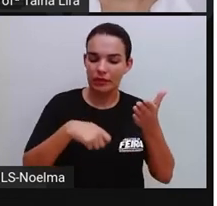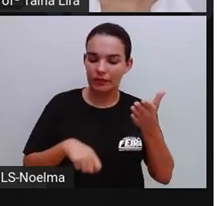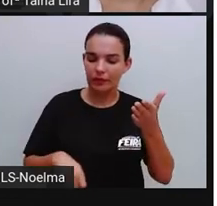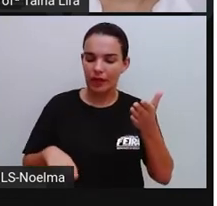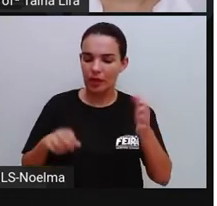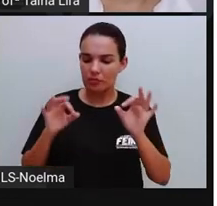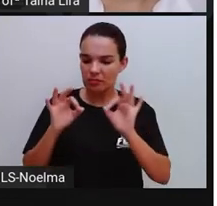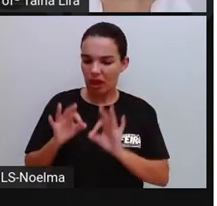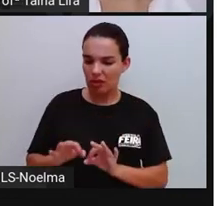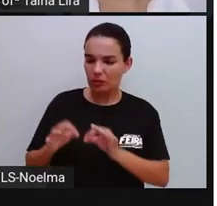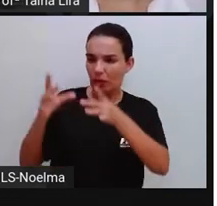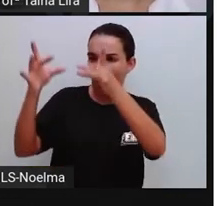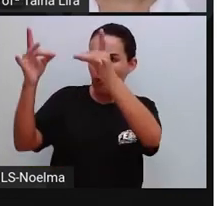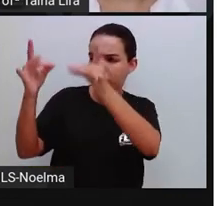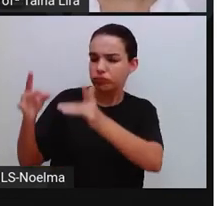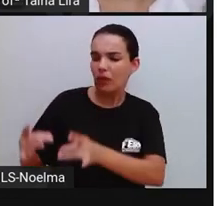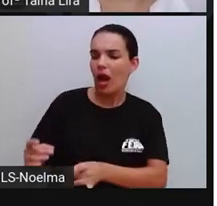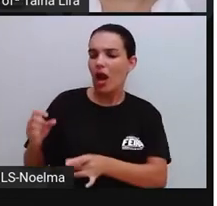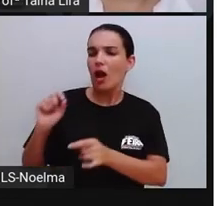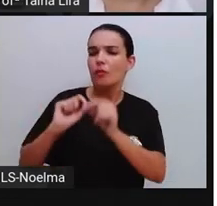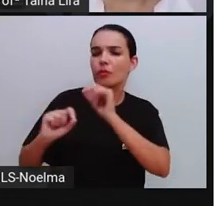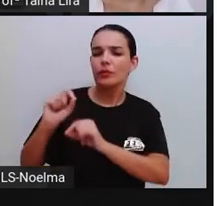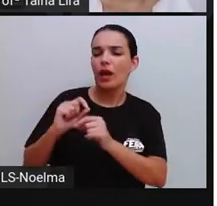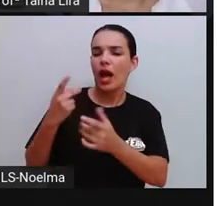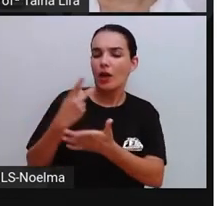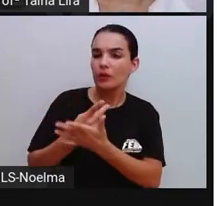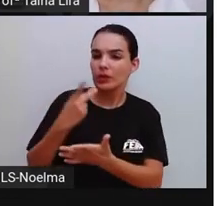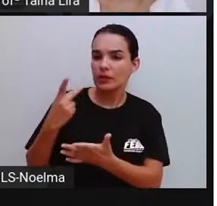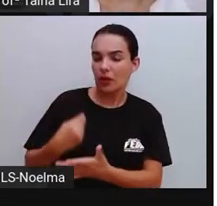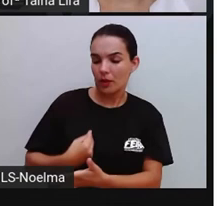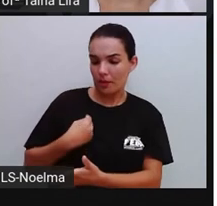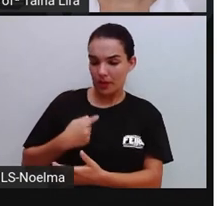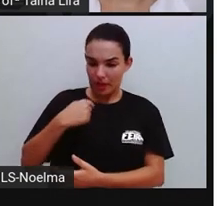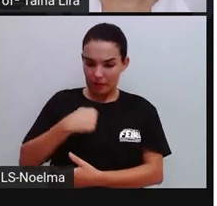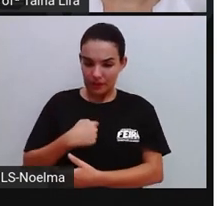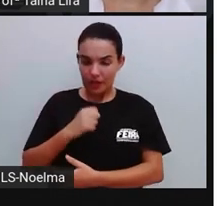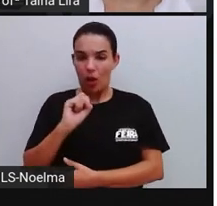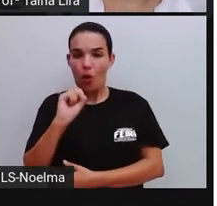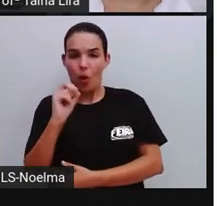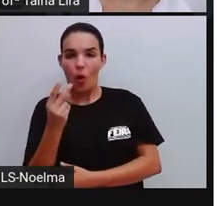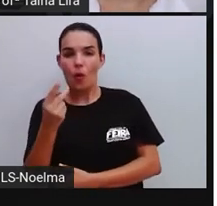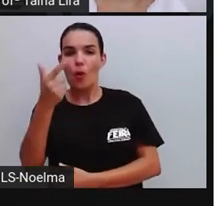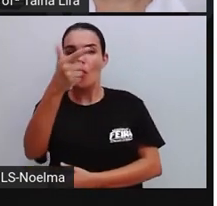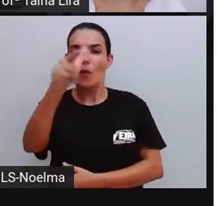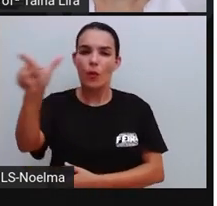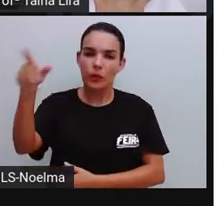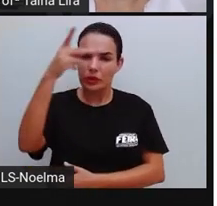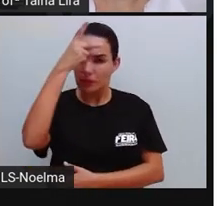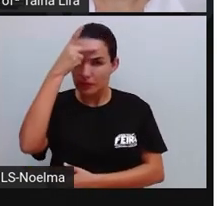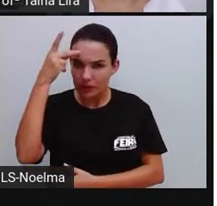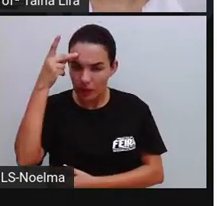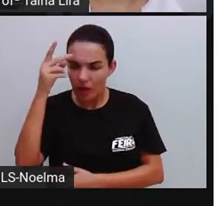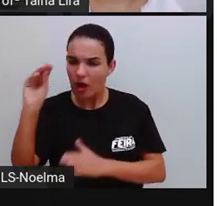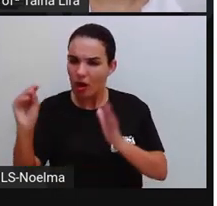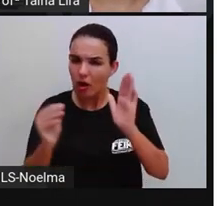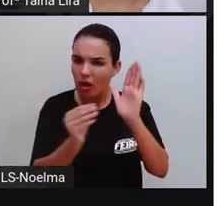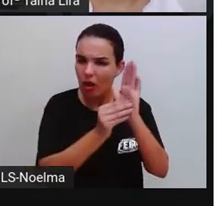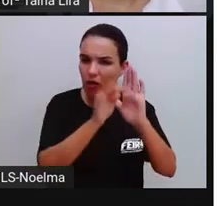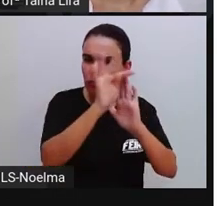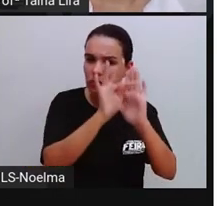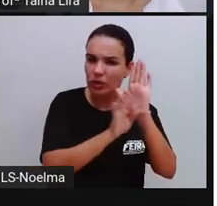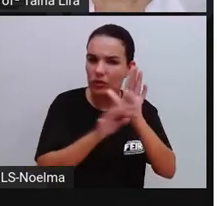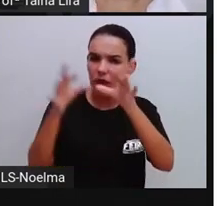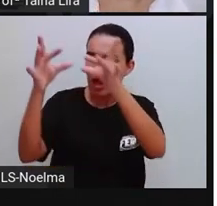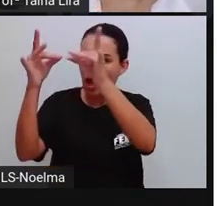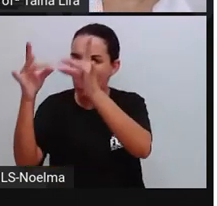Da minha vida ou da vida da outra pessoa no meu texto. Eu coloquei no texto os elementos da biografia.